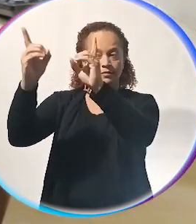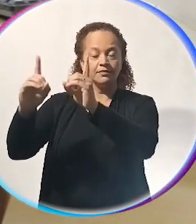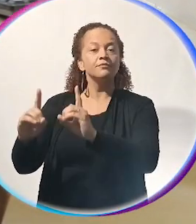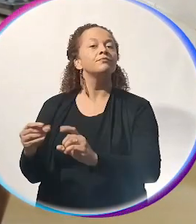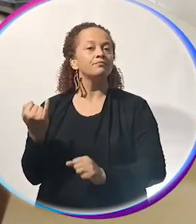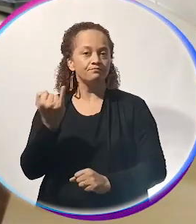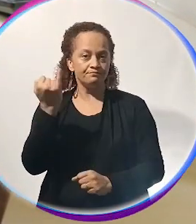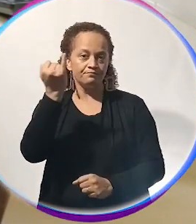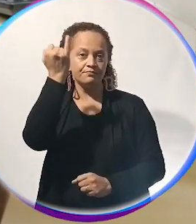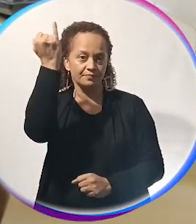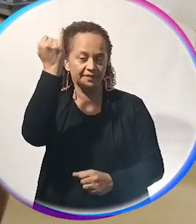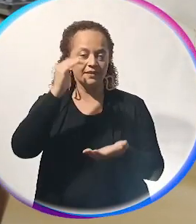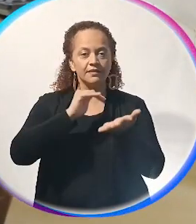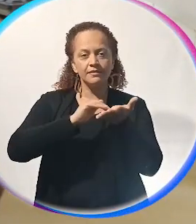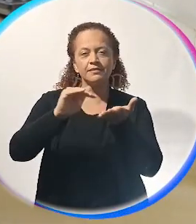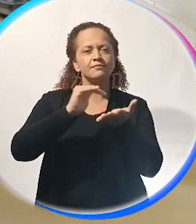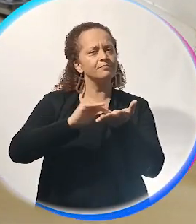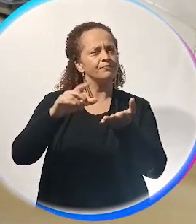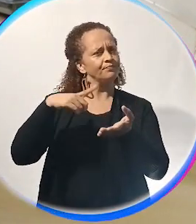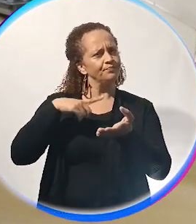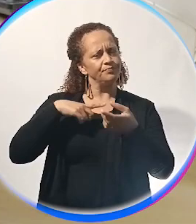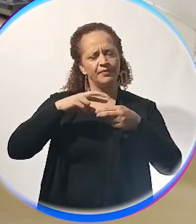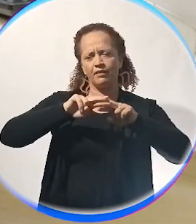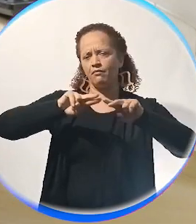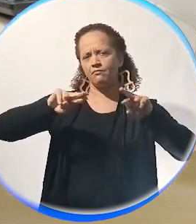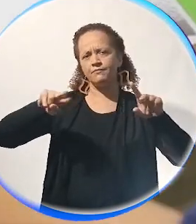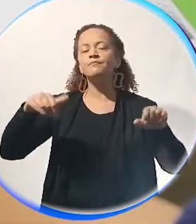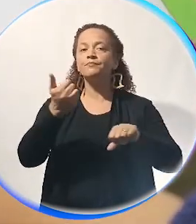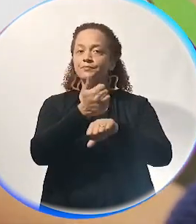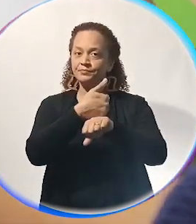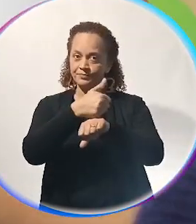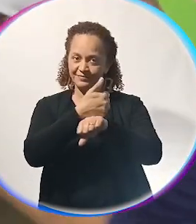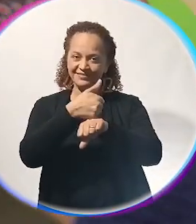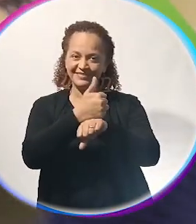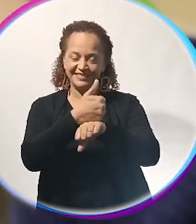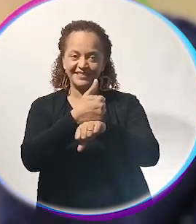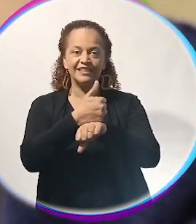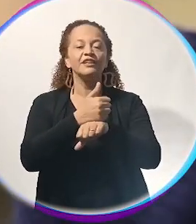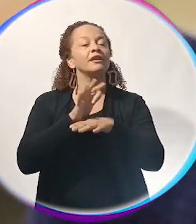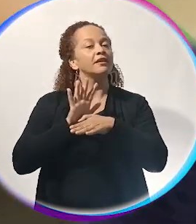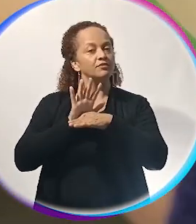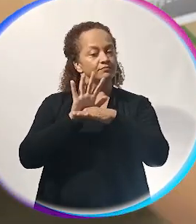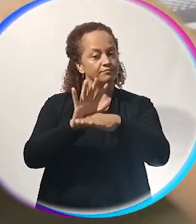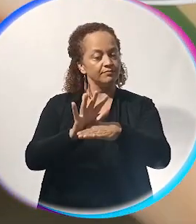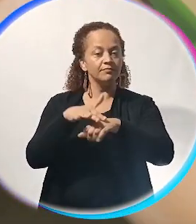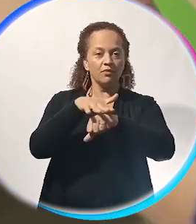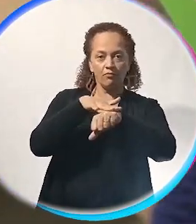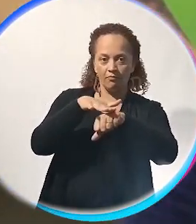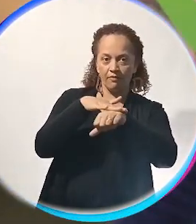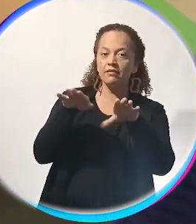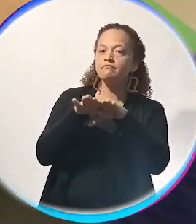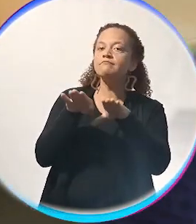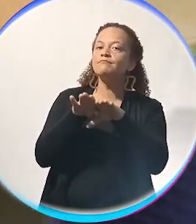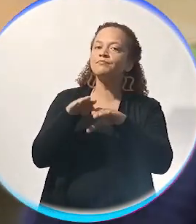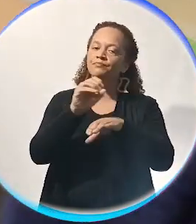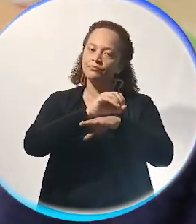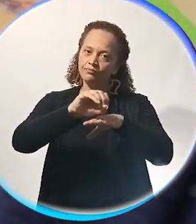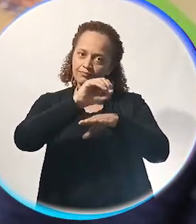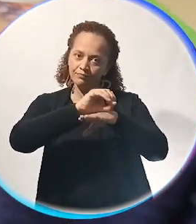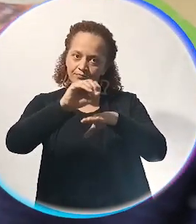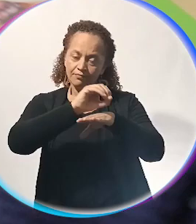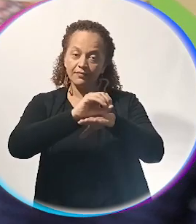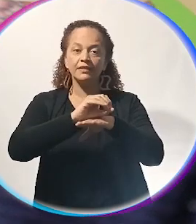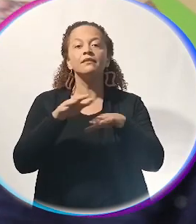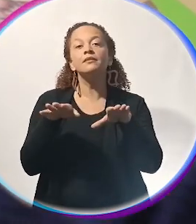importante. Por isso, a Secretaria conta com diversos profissionais para esse preparo, através de conversas e oficinas. Por